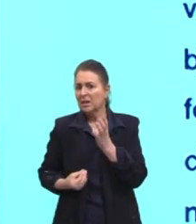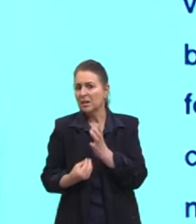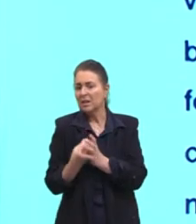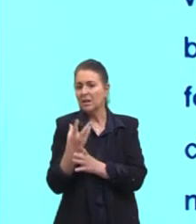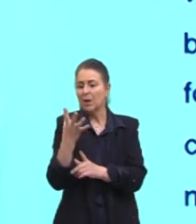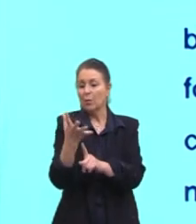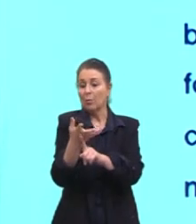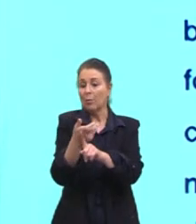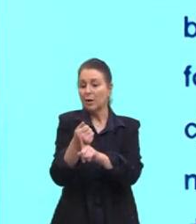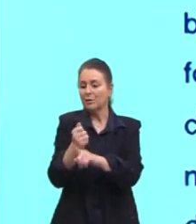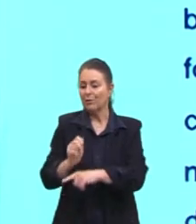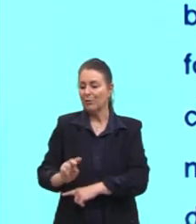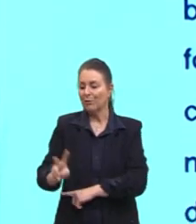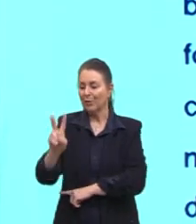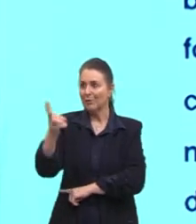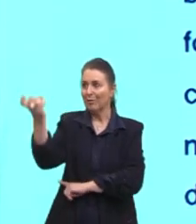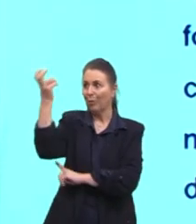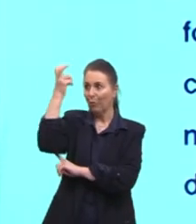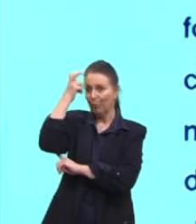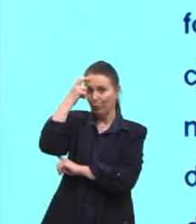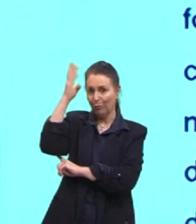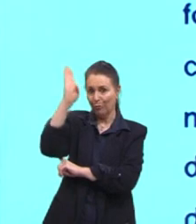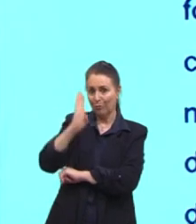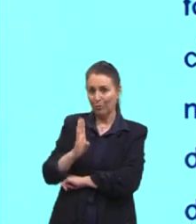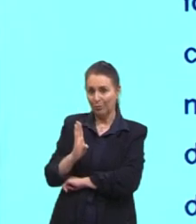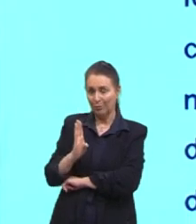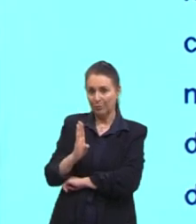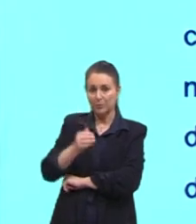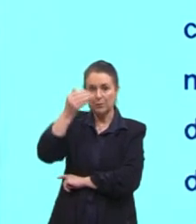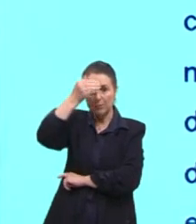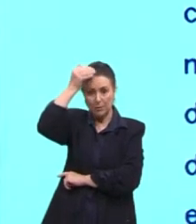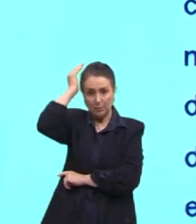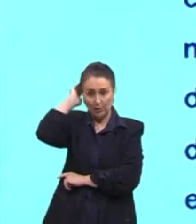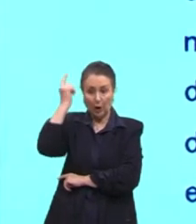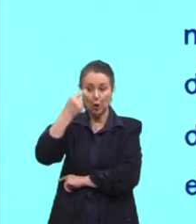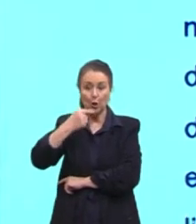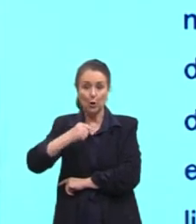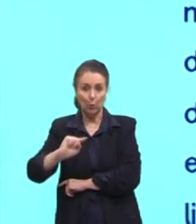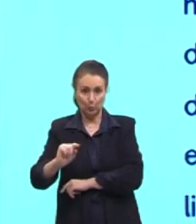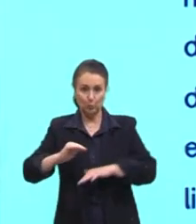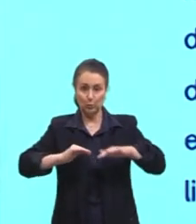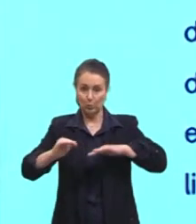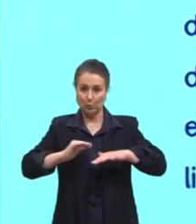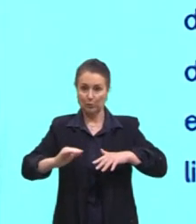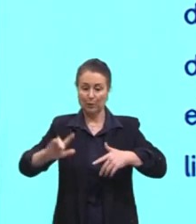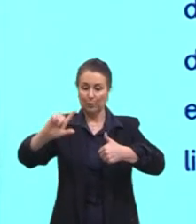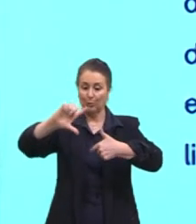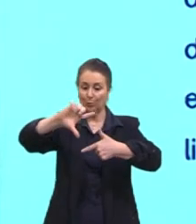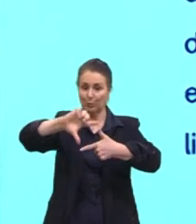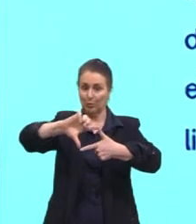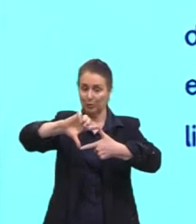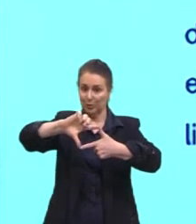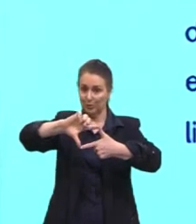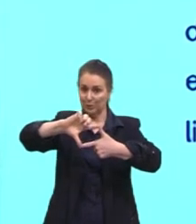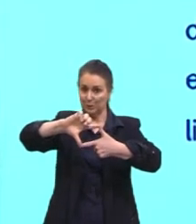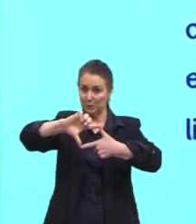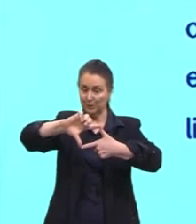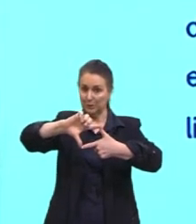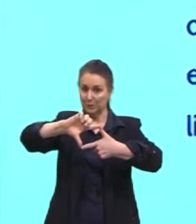cultura brasileira, Anitta Malfatti e outros modernistas. Vamos lá, está fácil essa questão de hoje, né?